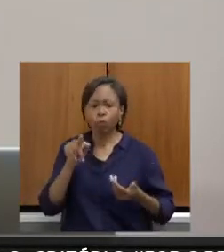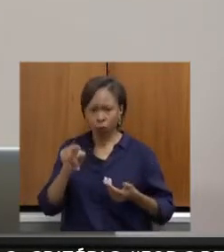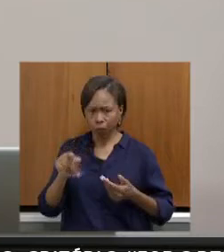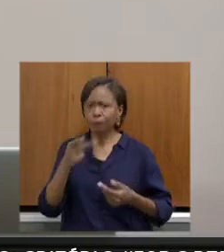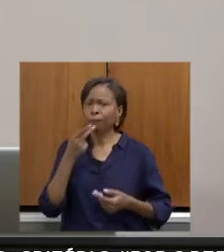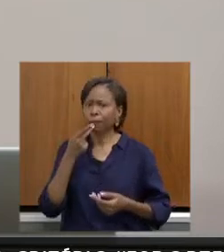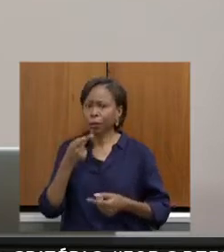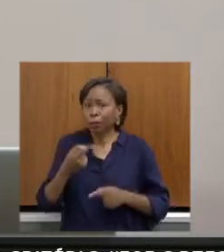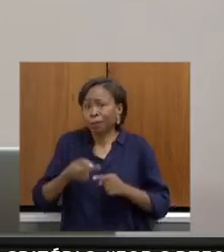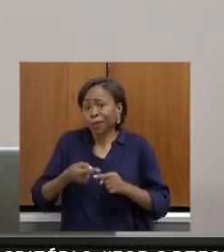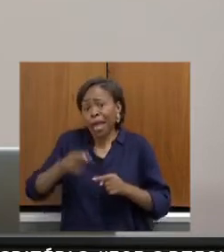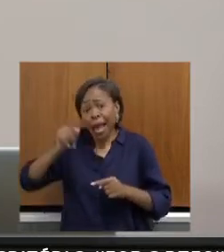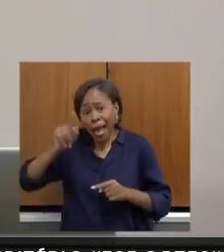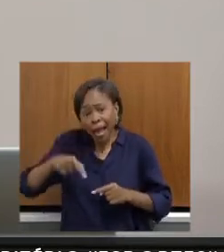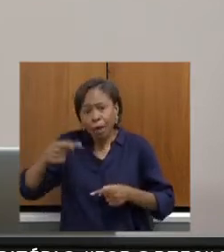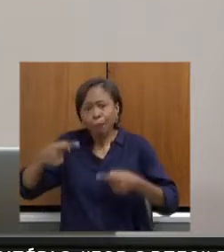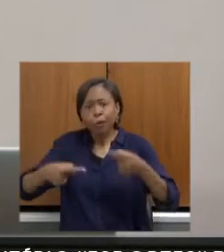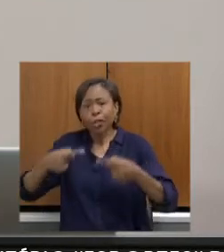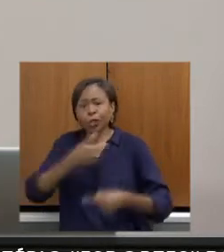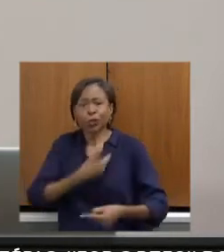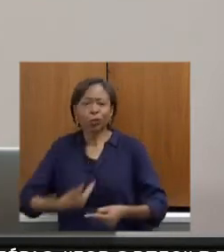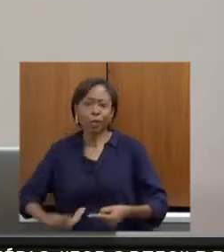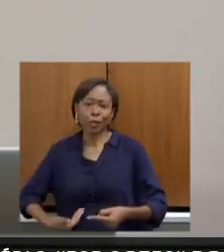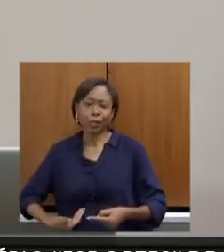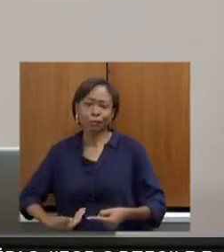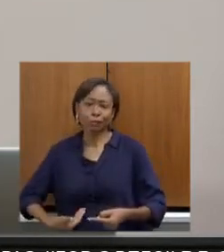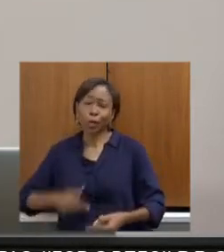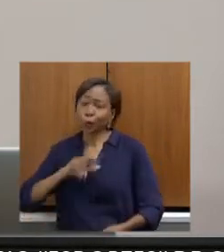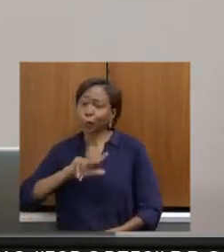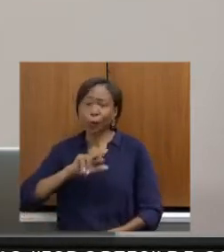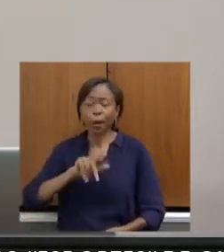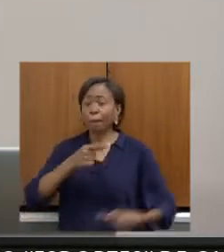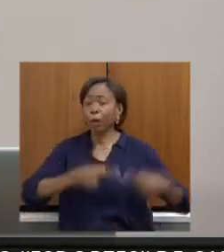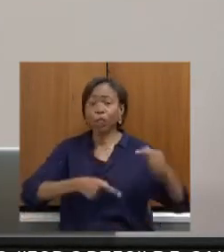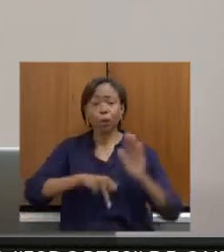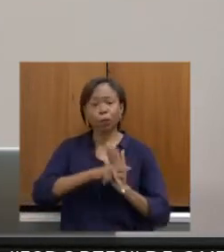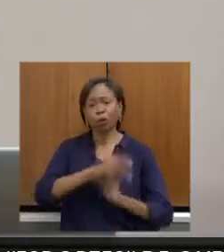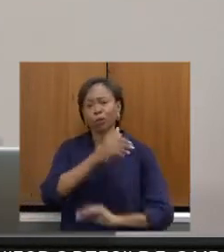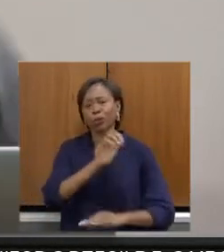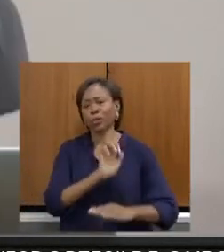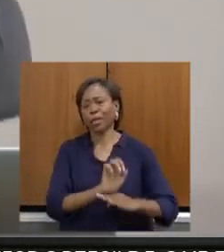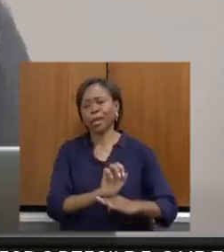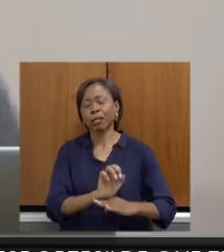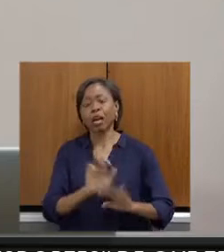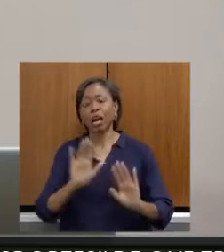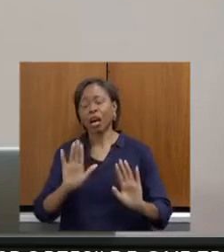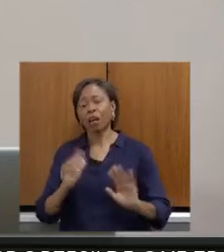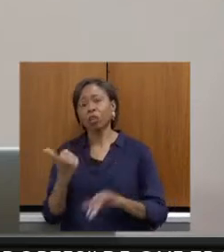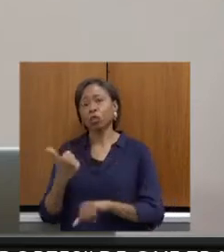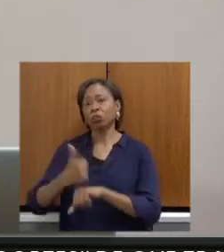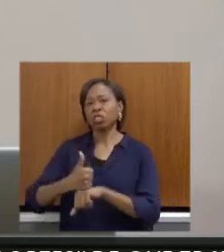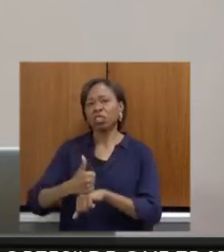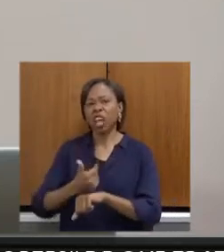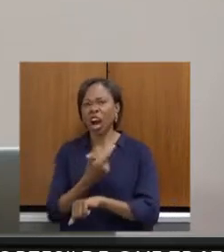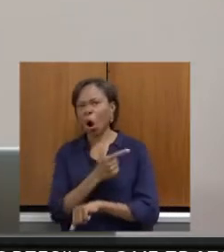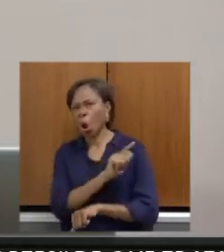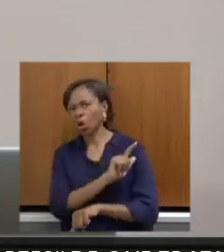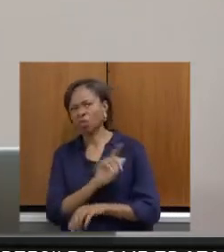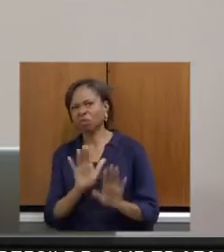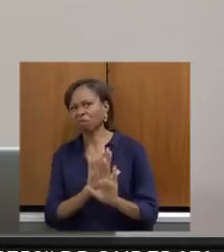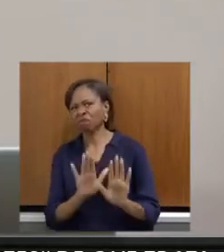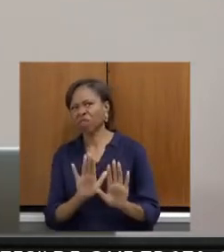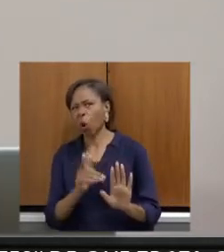é política de governo, não é de Estado. Vai falar, agora não estou mais aqui mesmo e o que vier para frente é que se vire